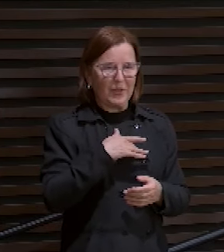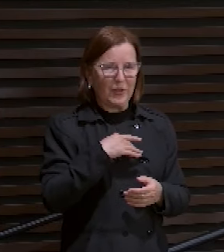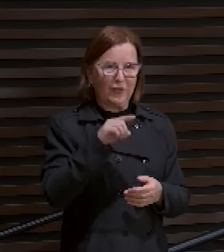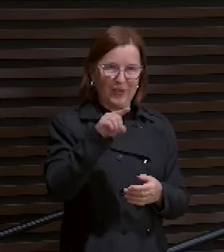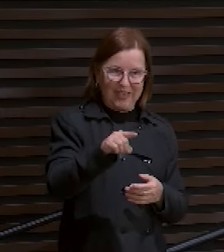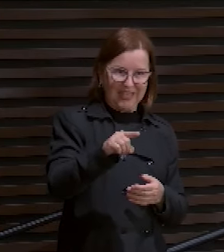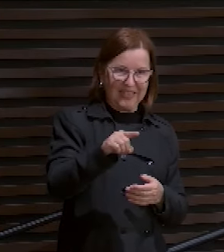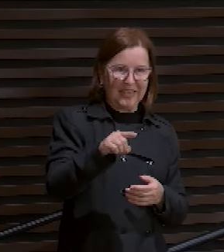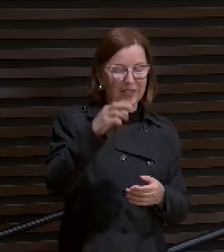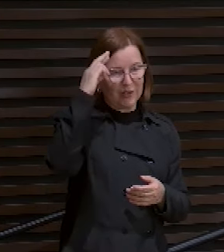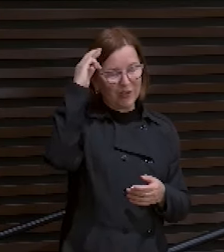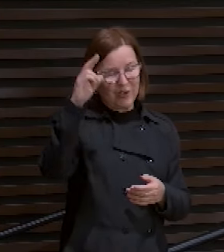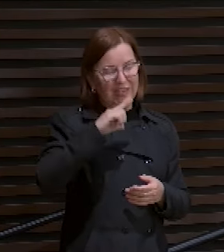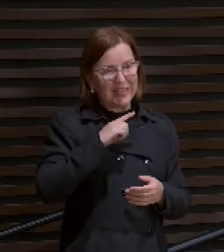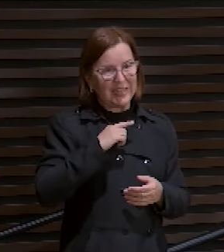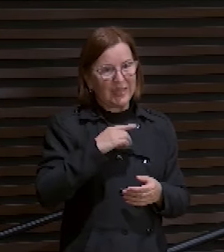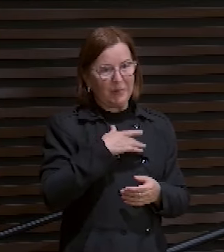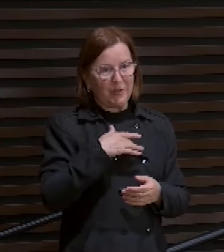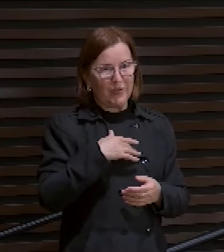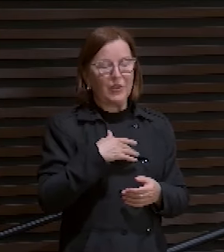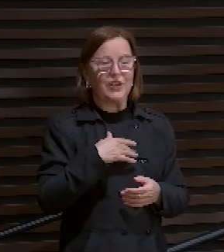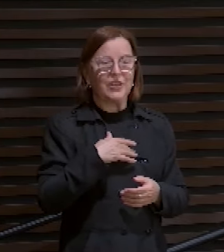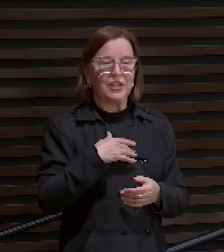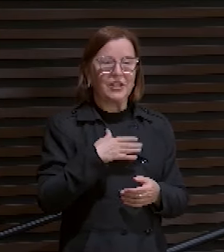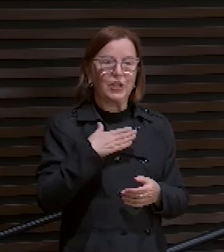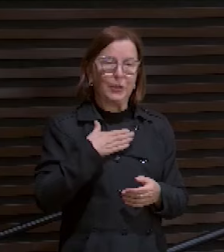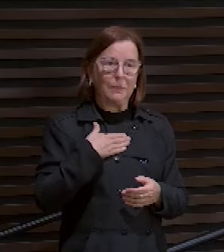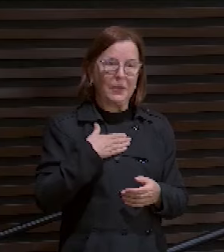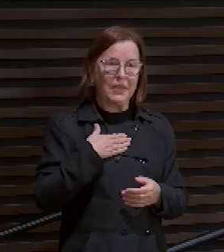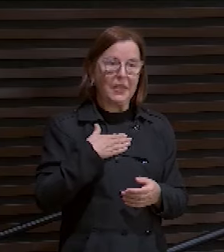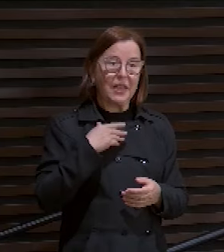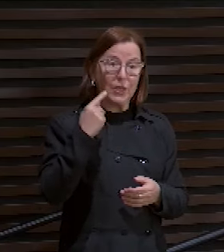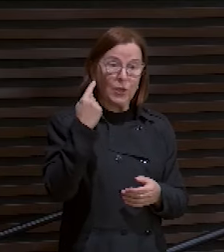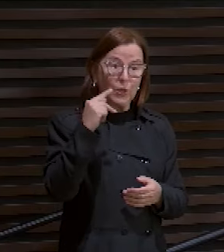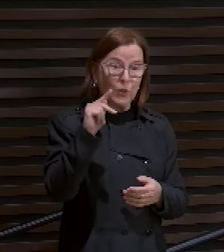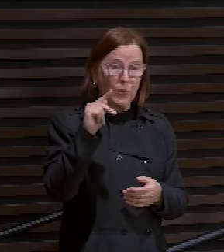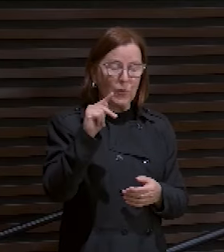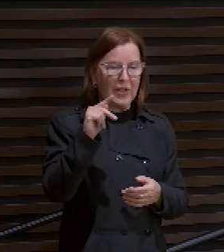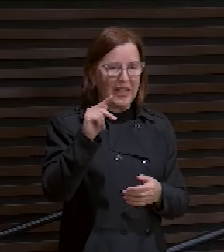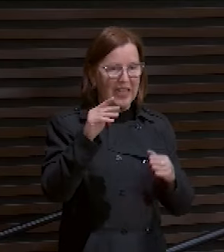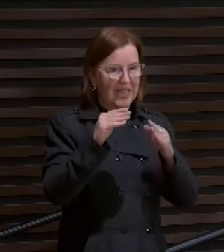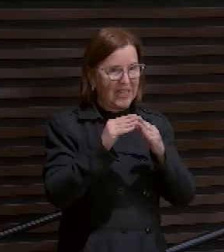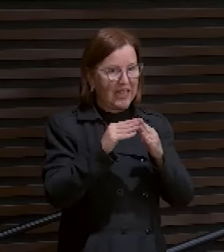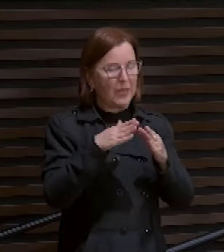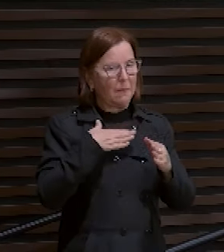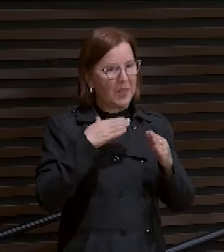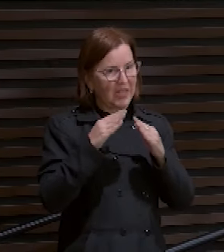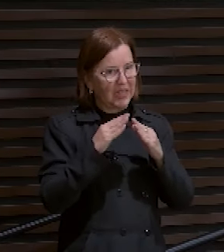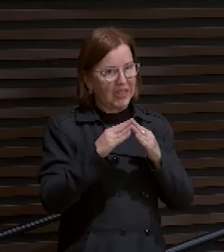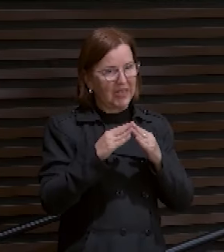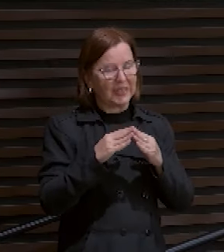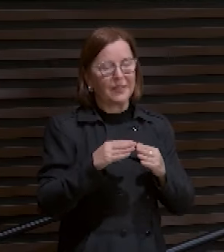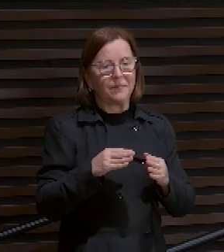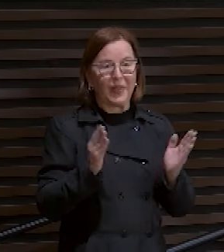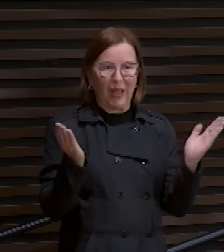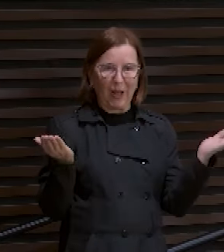misericórdia de mim, da sua casa e da minha casa. Mas fique atento. Esse assunto é sério. Vamos orar?